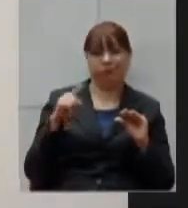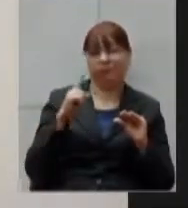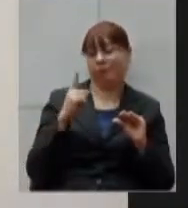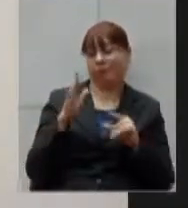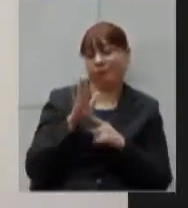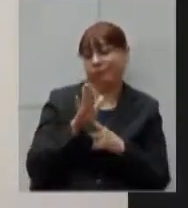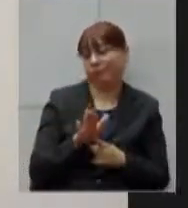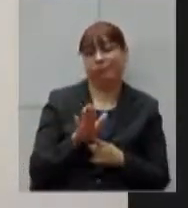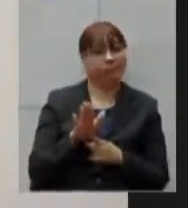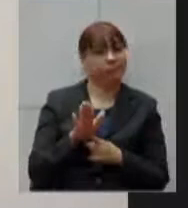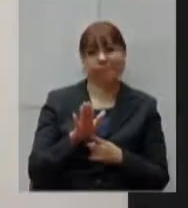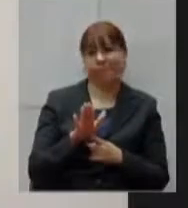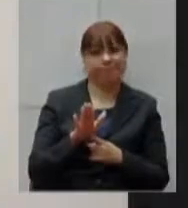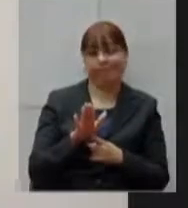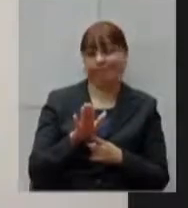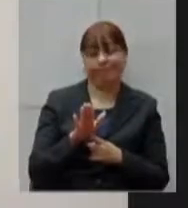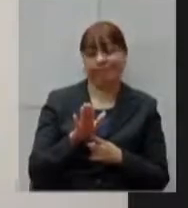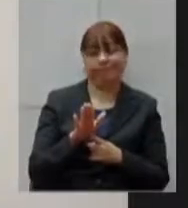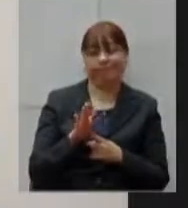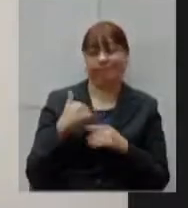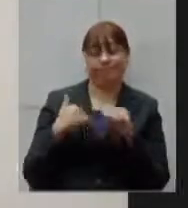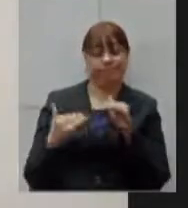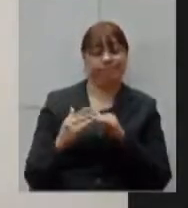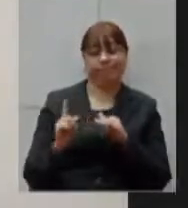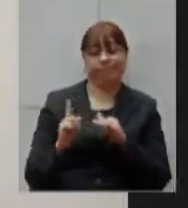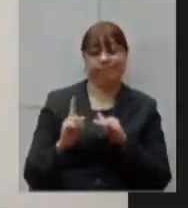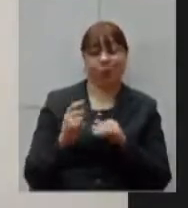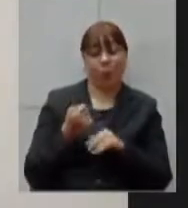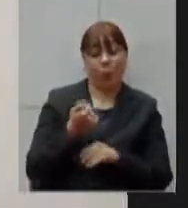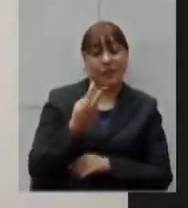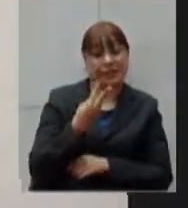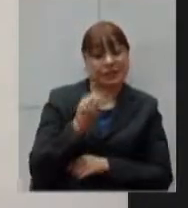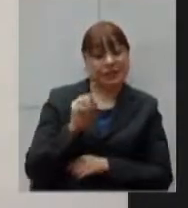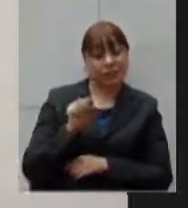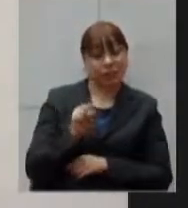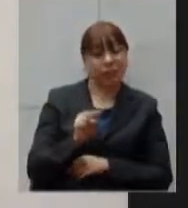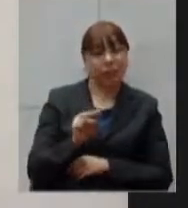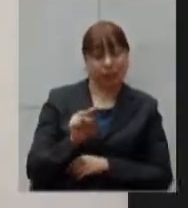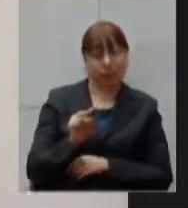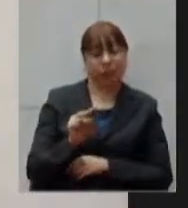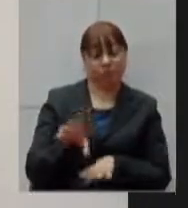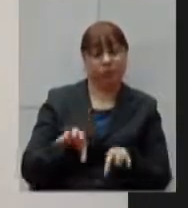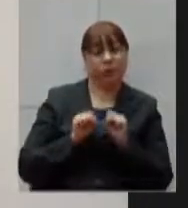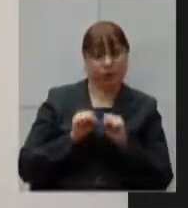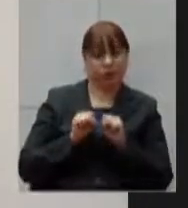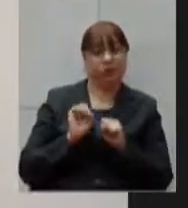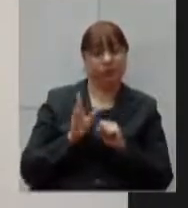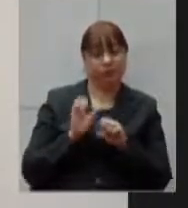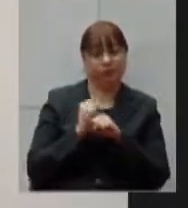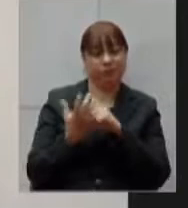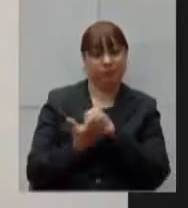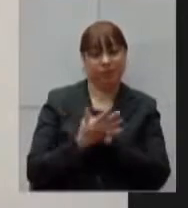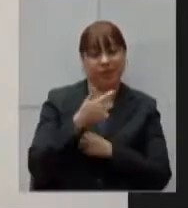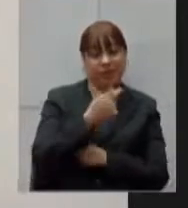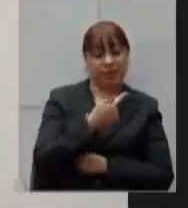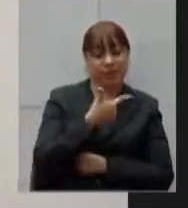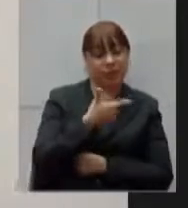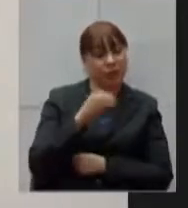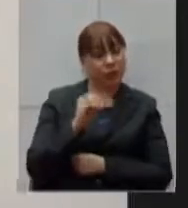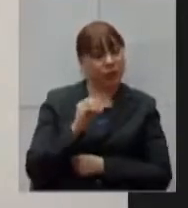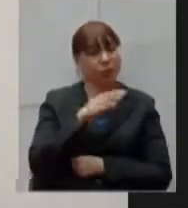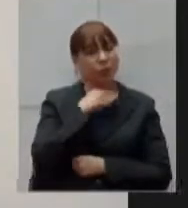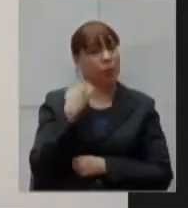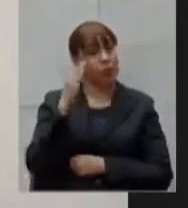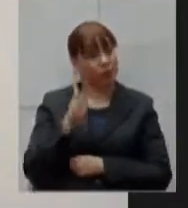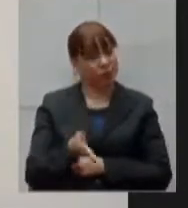em Minas Gerais são quase 30 mil casos 720 mortes